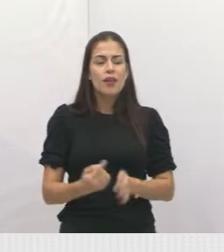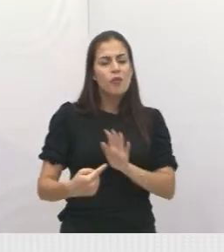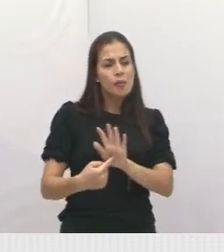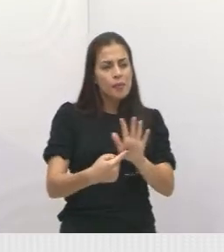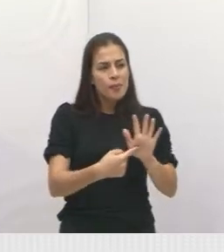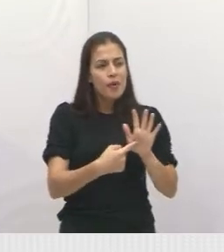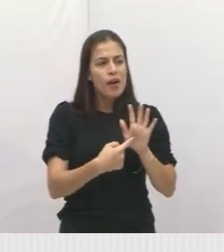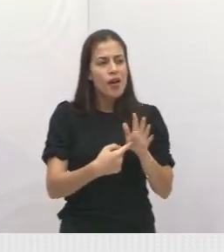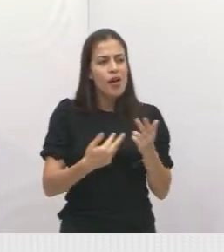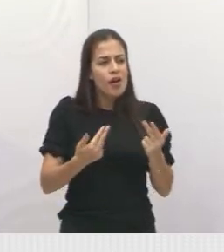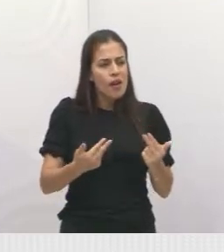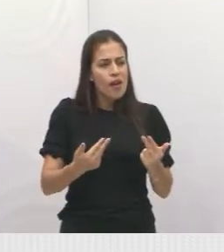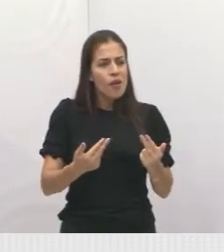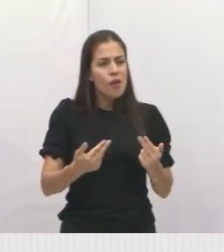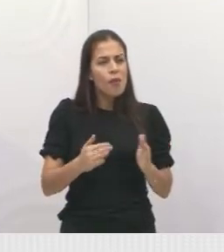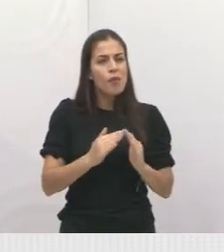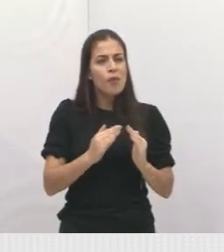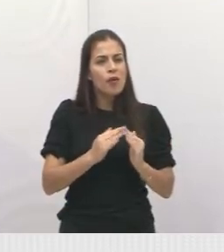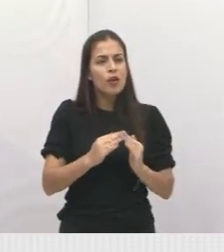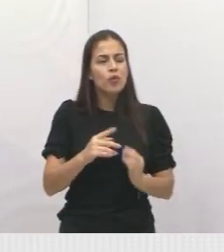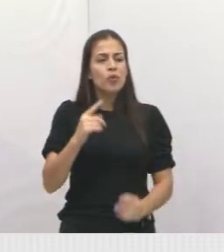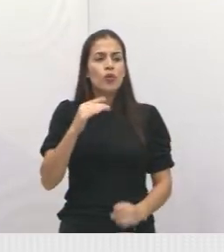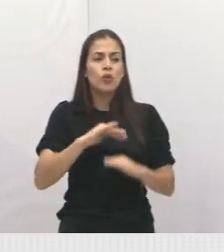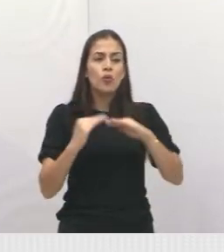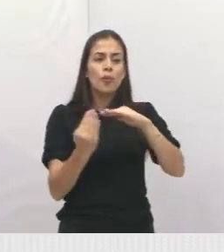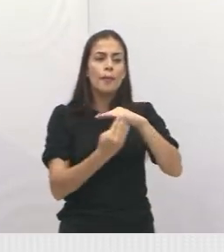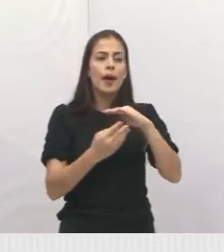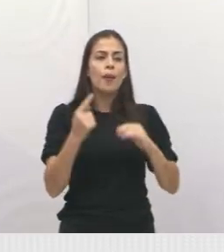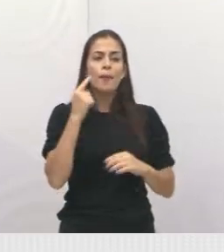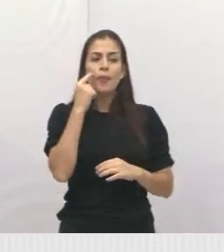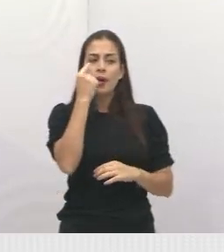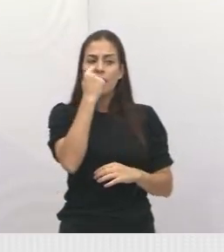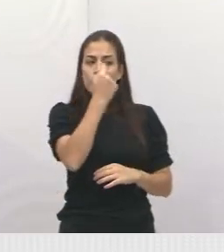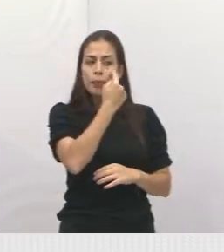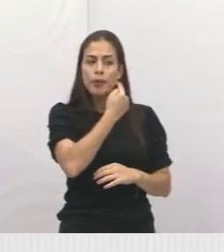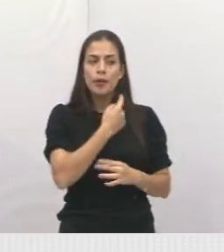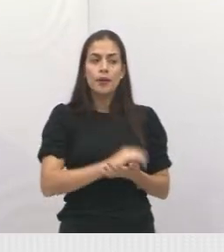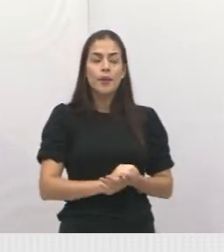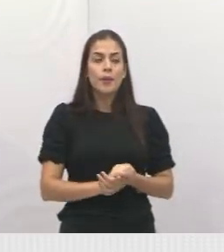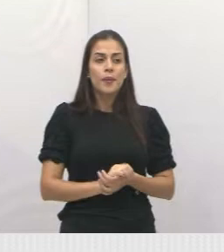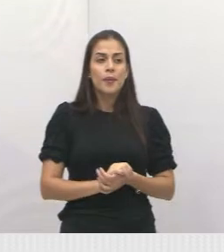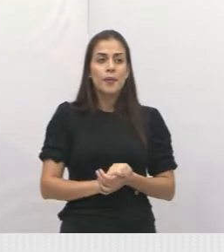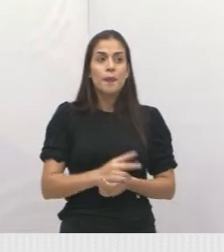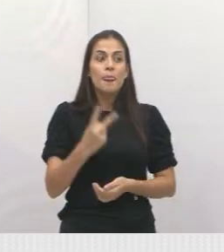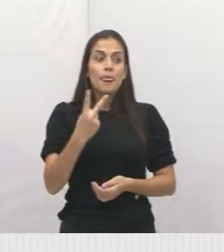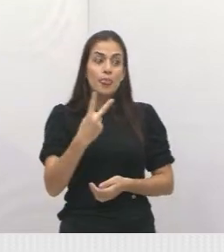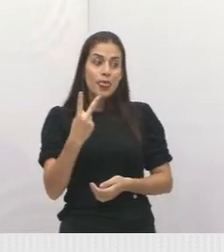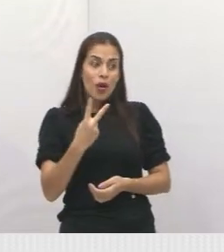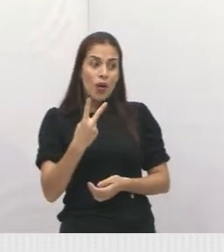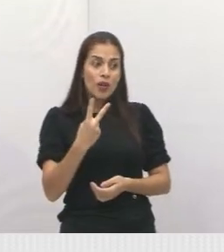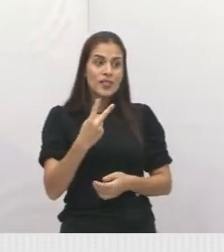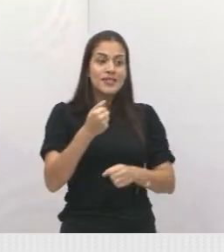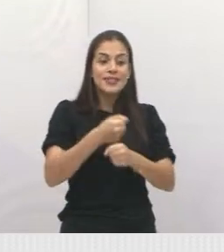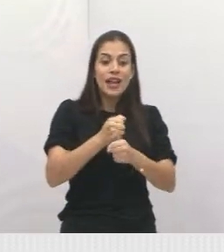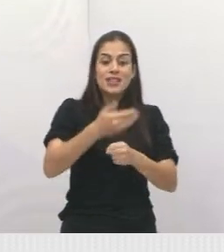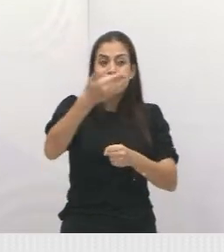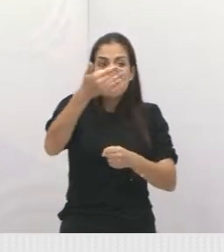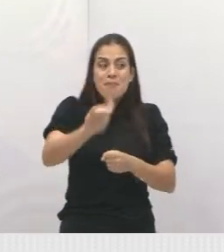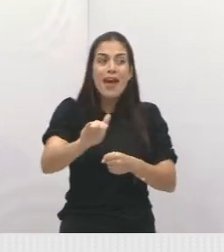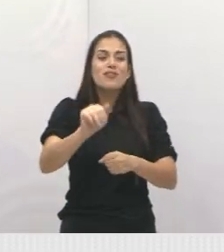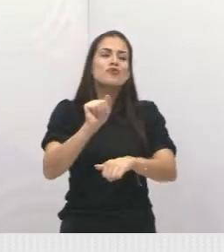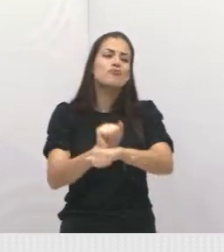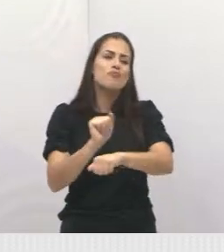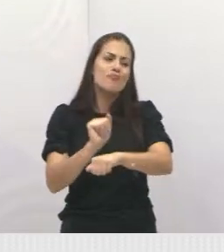do Parque Neia Lua. Chega de esperar. Olha quantos anos. Dois anos e meio esperando na fila para cirurgia. Fica aí a